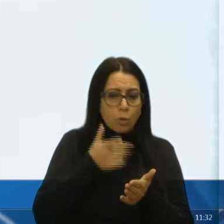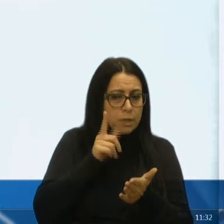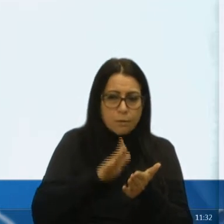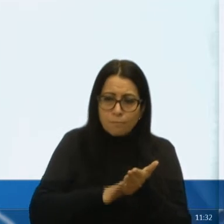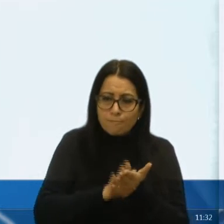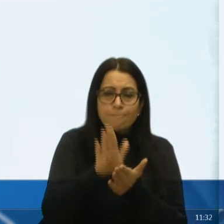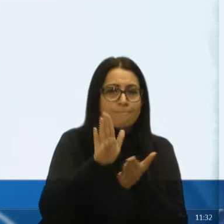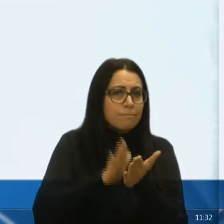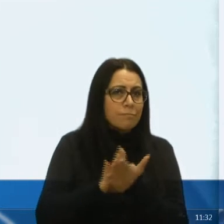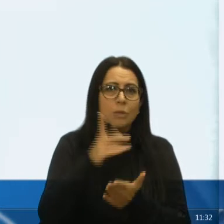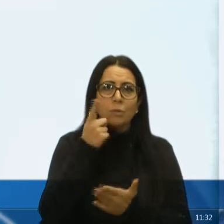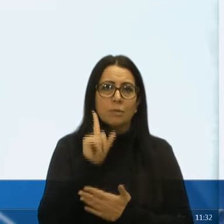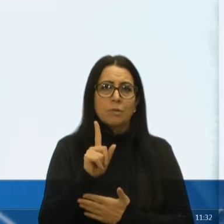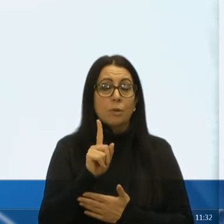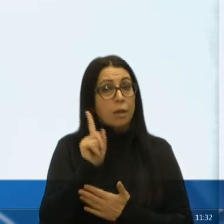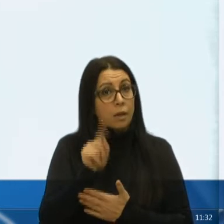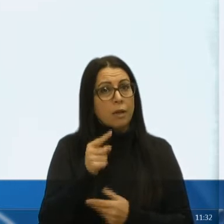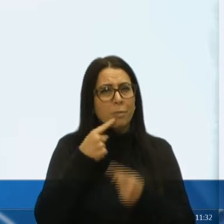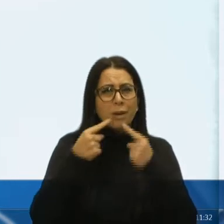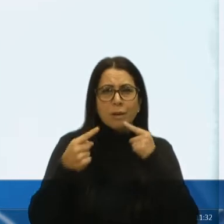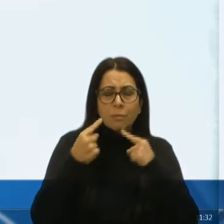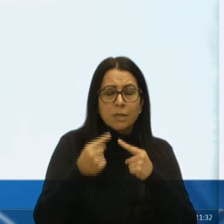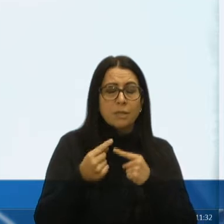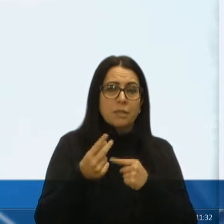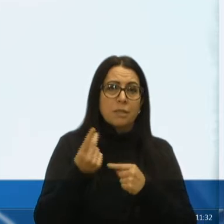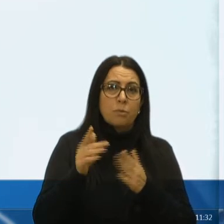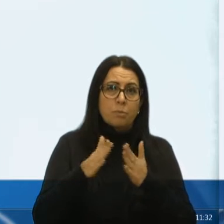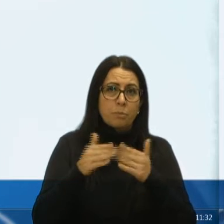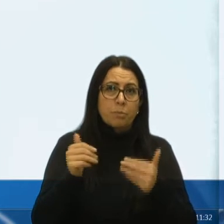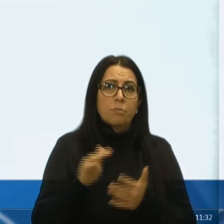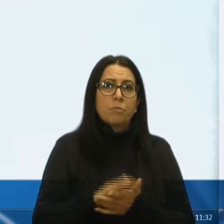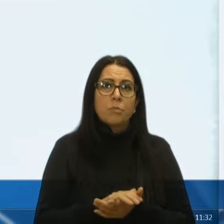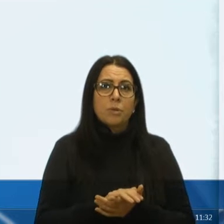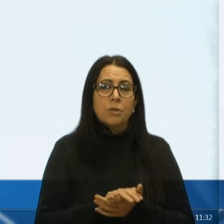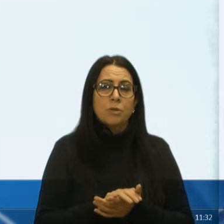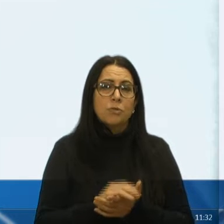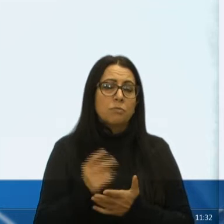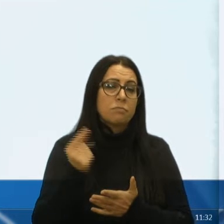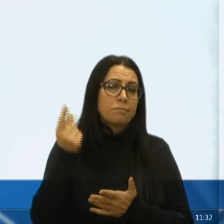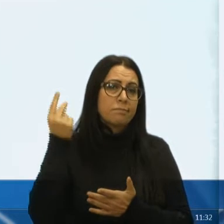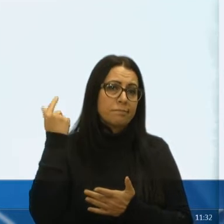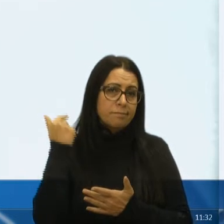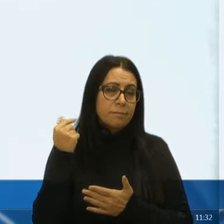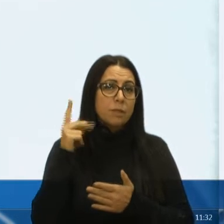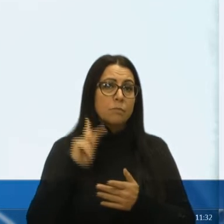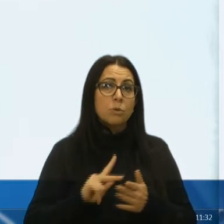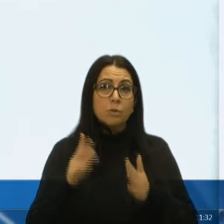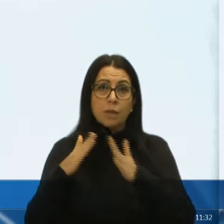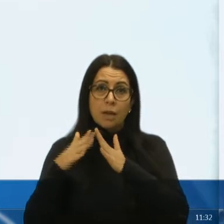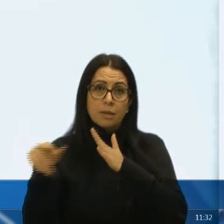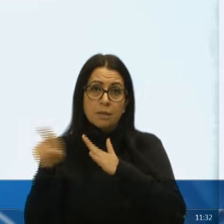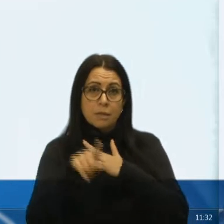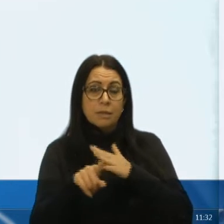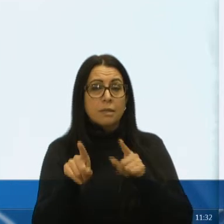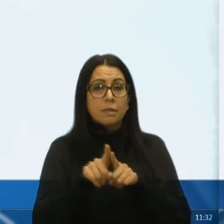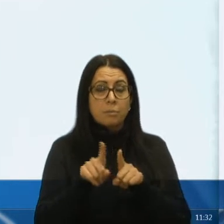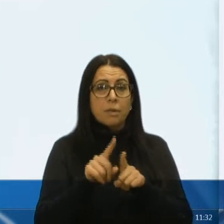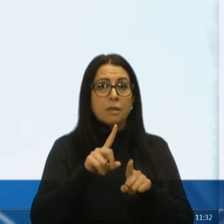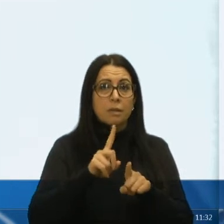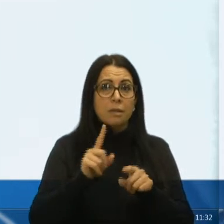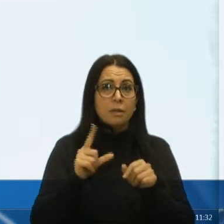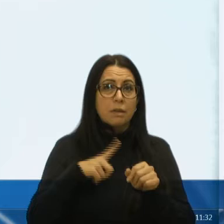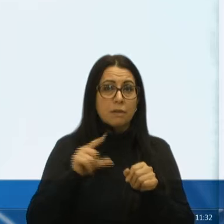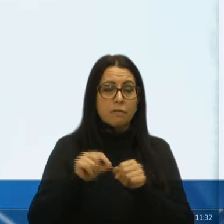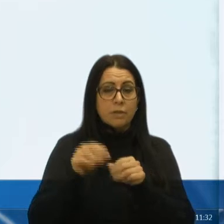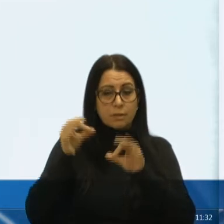conseguiam subir. Então, era uma reclamação, uma solicitação bastante antiga dos moradores. Também temos que fazer